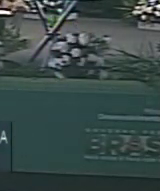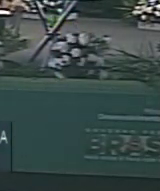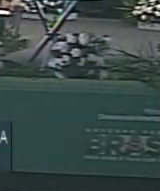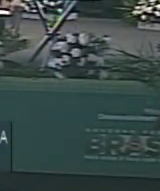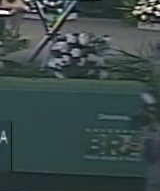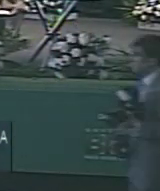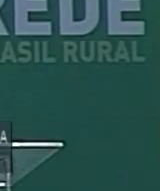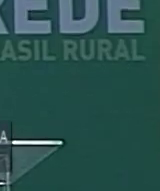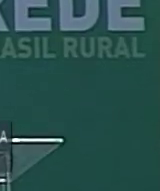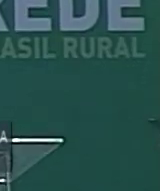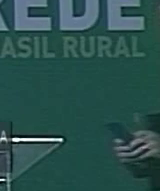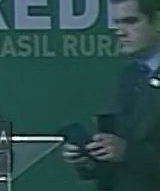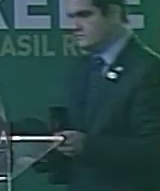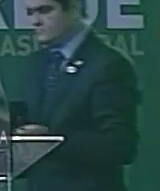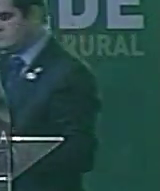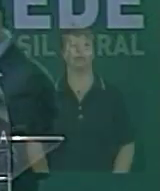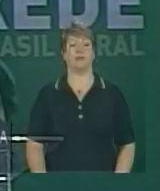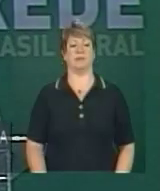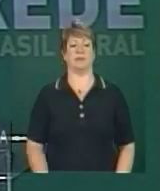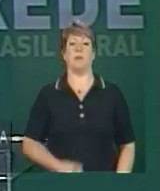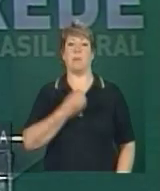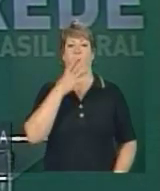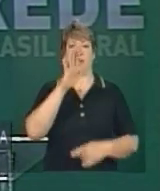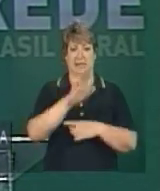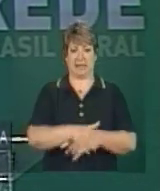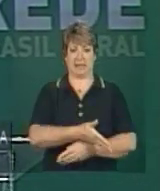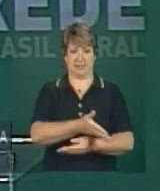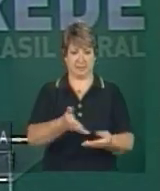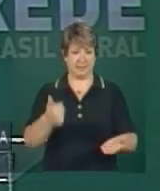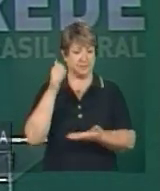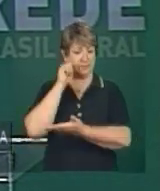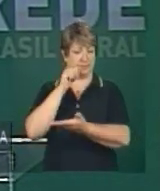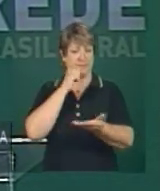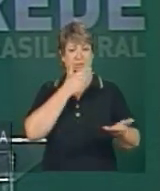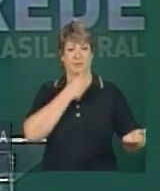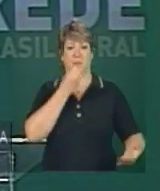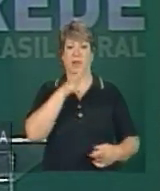Boa tarde, senhoras e senhores, boa tarde.